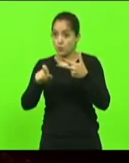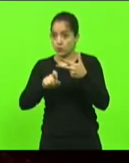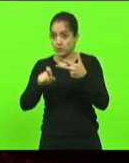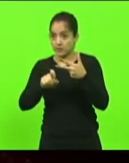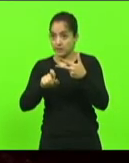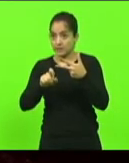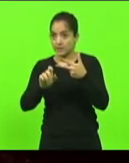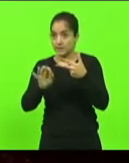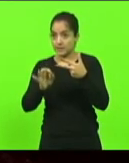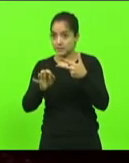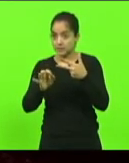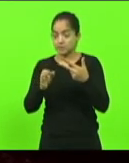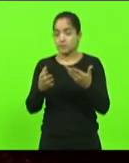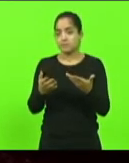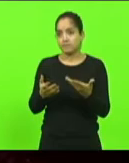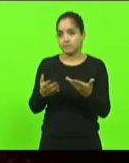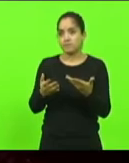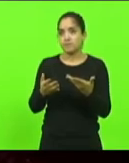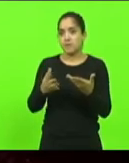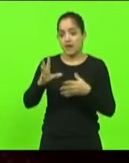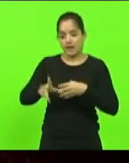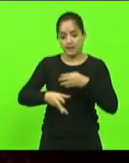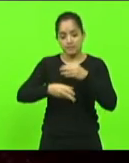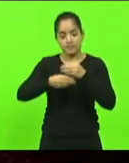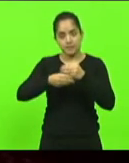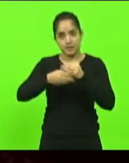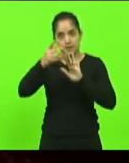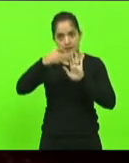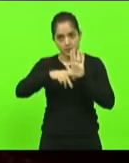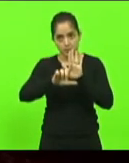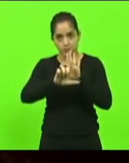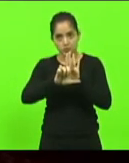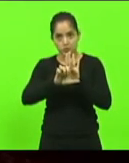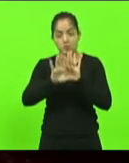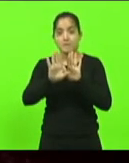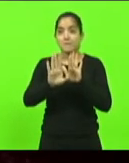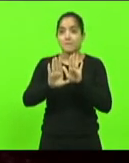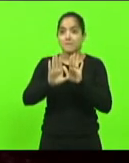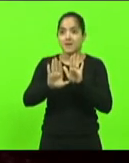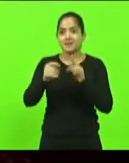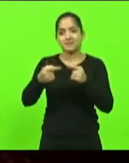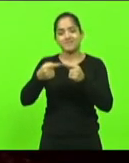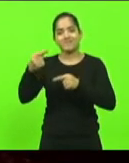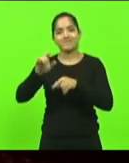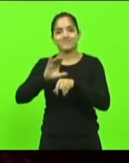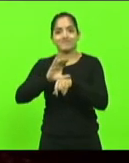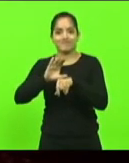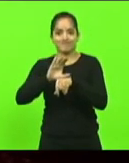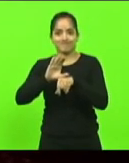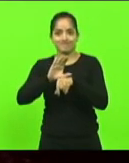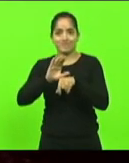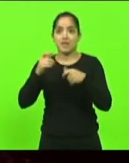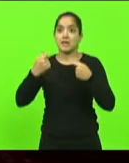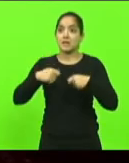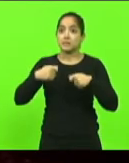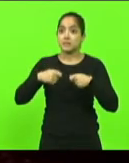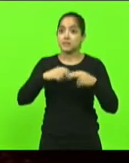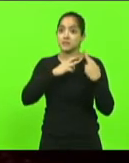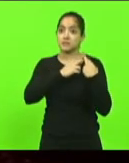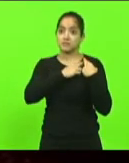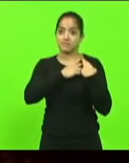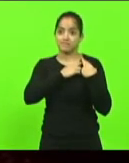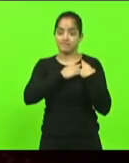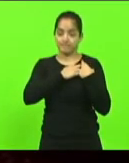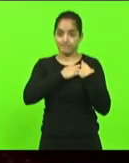a emenda é no projeto, mas o objeto é inconstitucional, porque ele tem que ser prerrogativa do